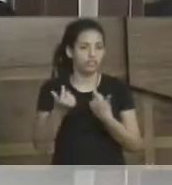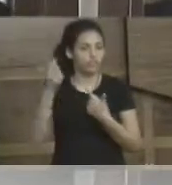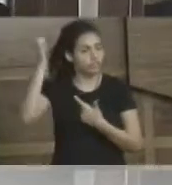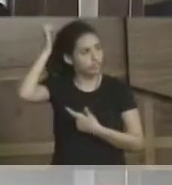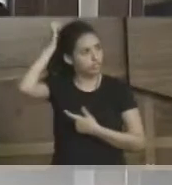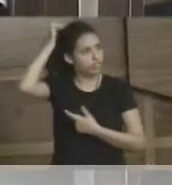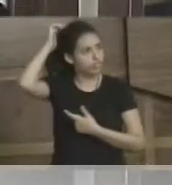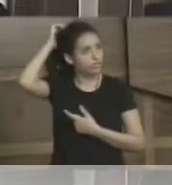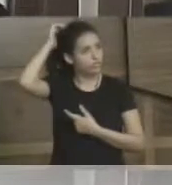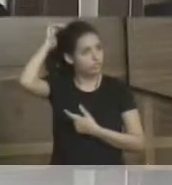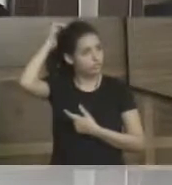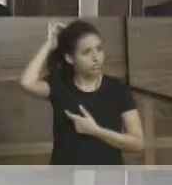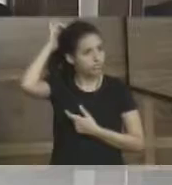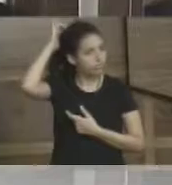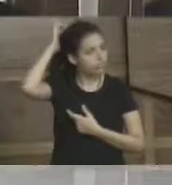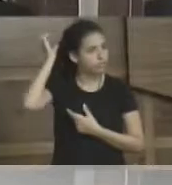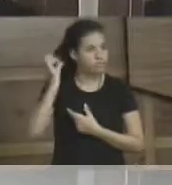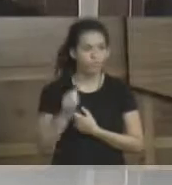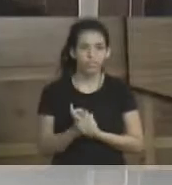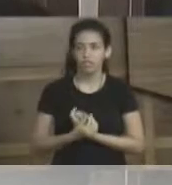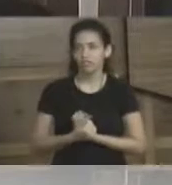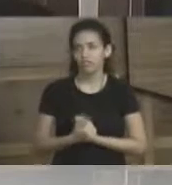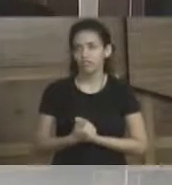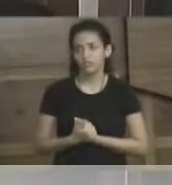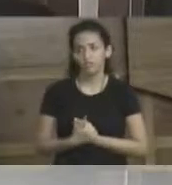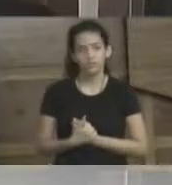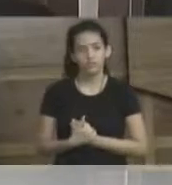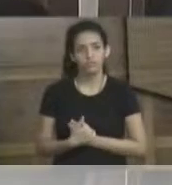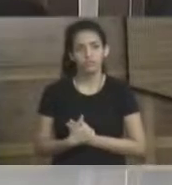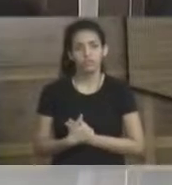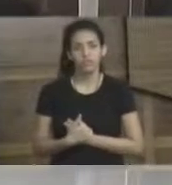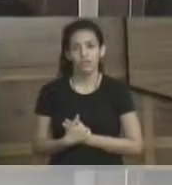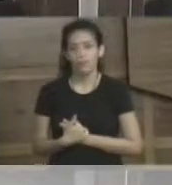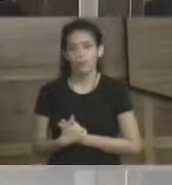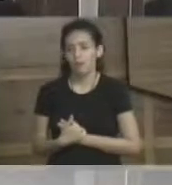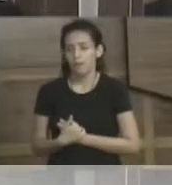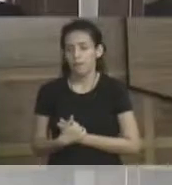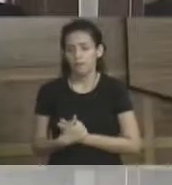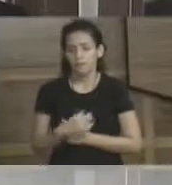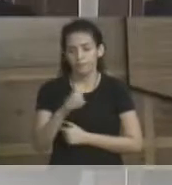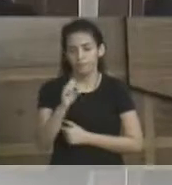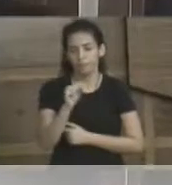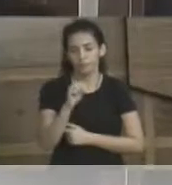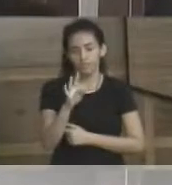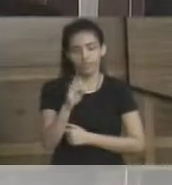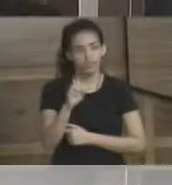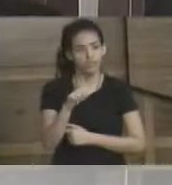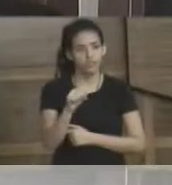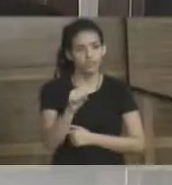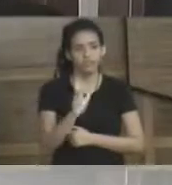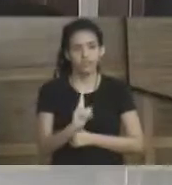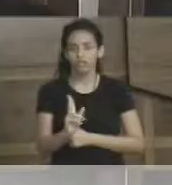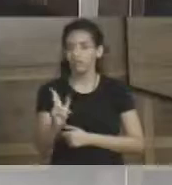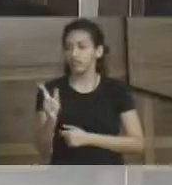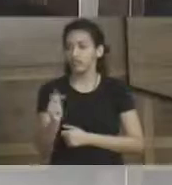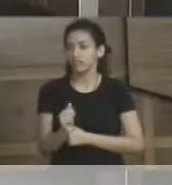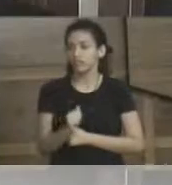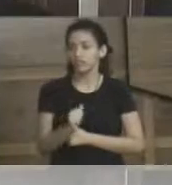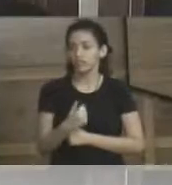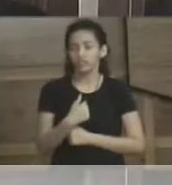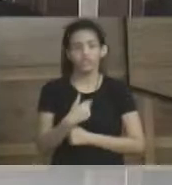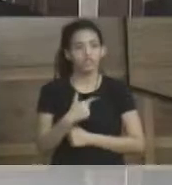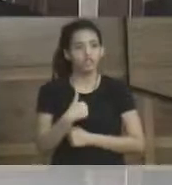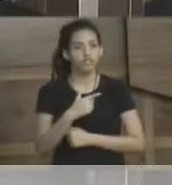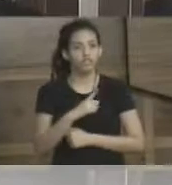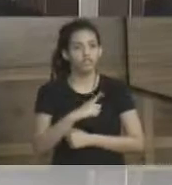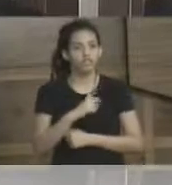sendo feito o estudo, inclusive, a Estela tem sempre recebido a gente para pautar sobre isso. Inclusive, agora, eu tenho uma reunião